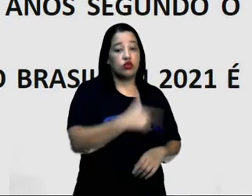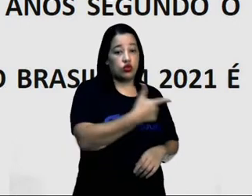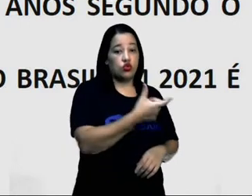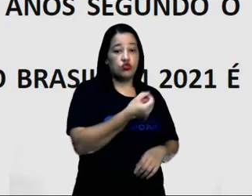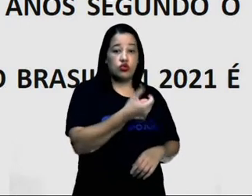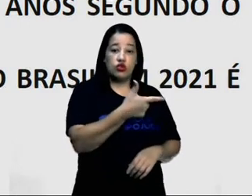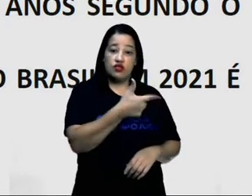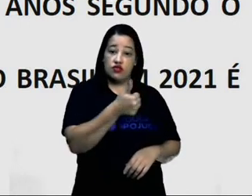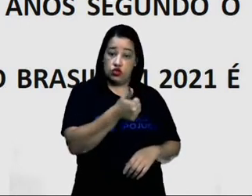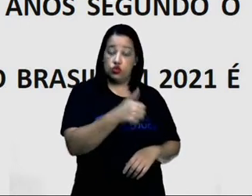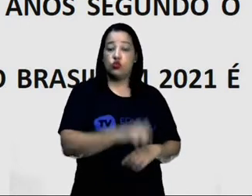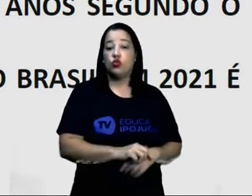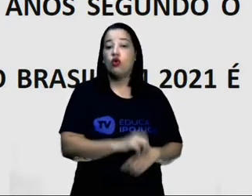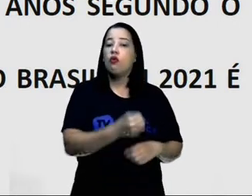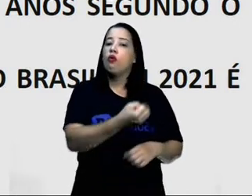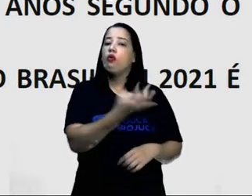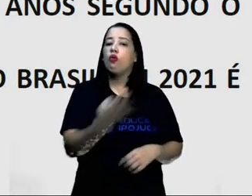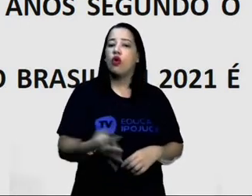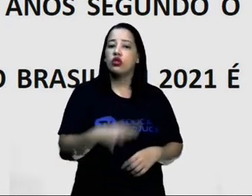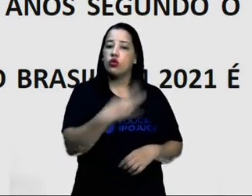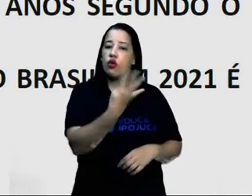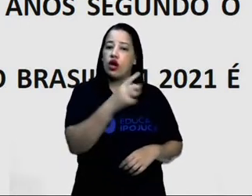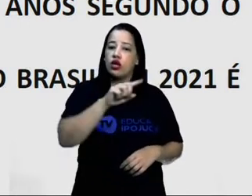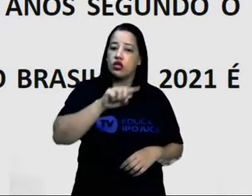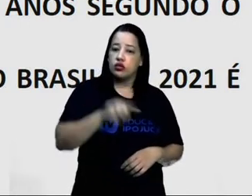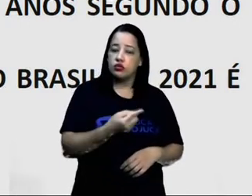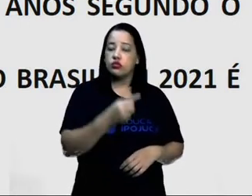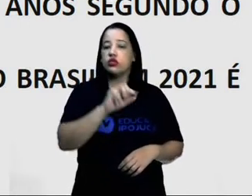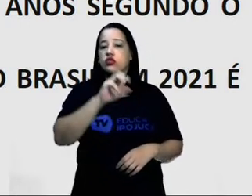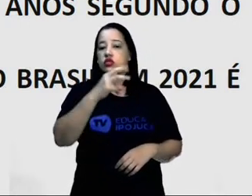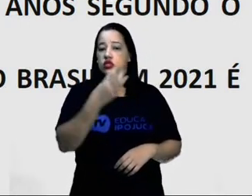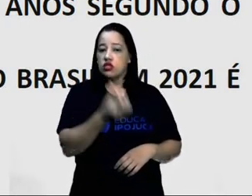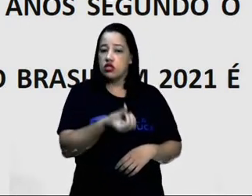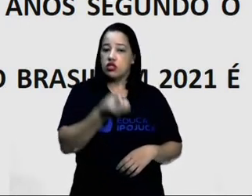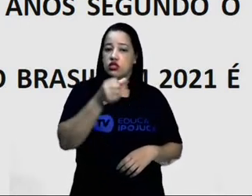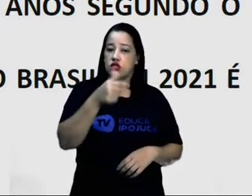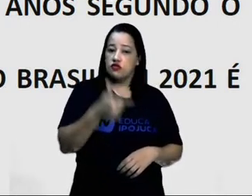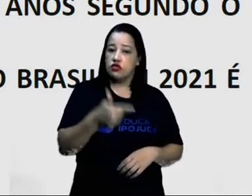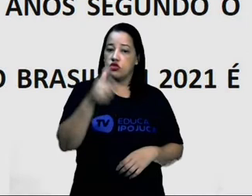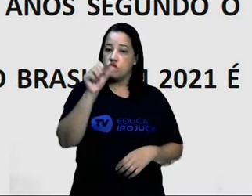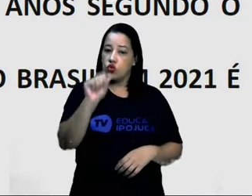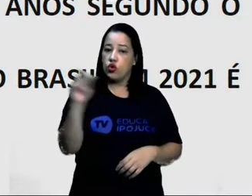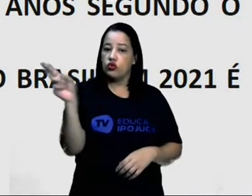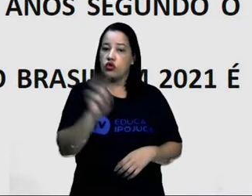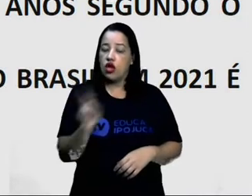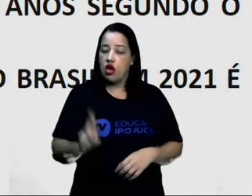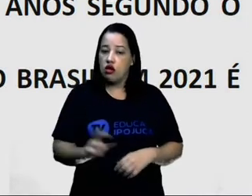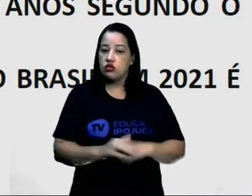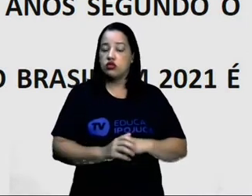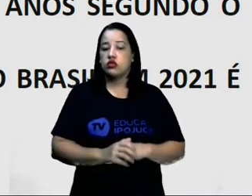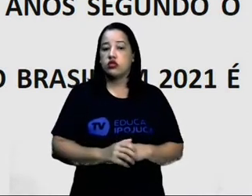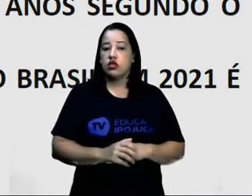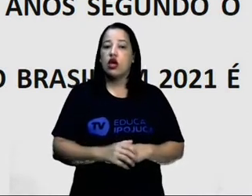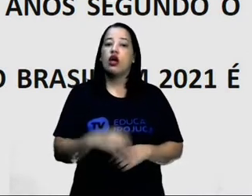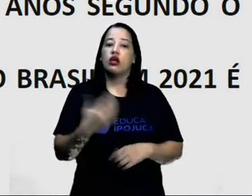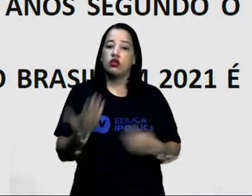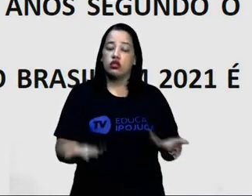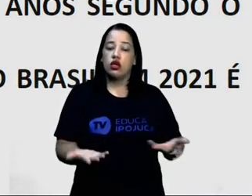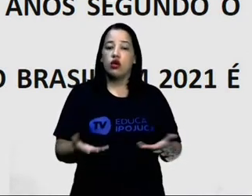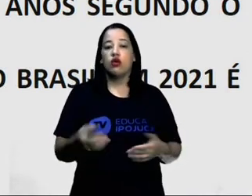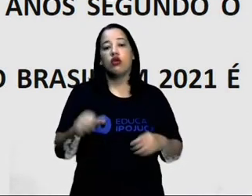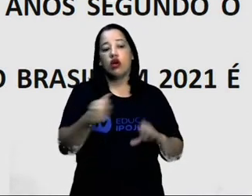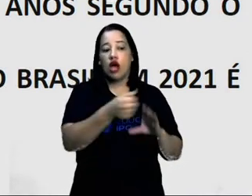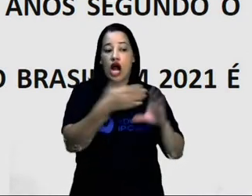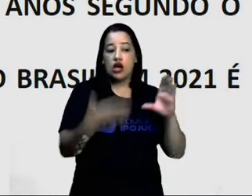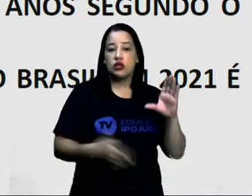R$ 40.628,00, segundo o IBGE. Outra característica é